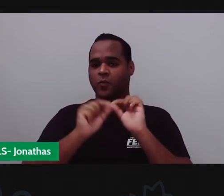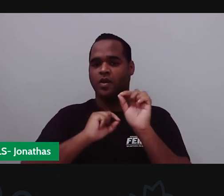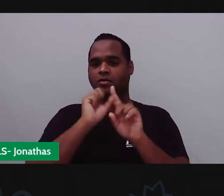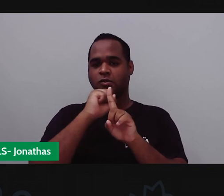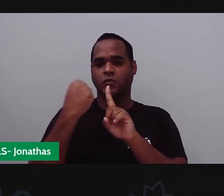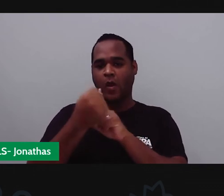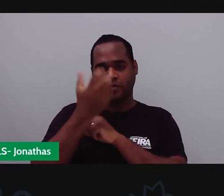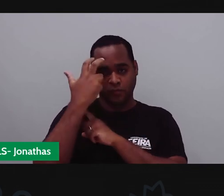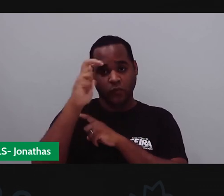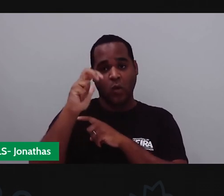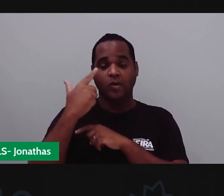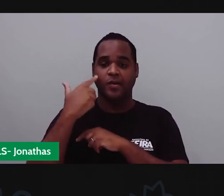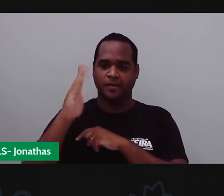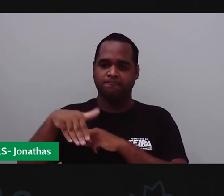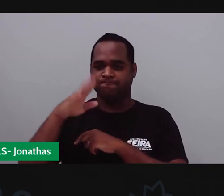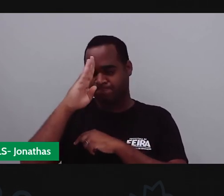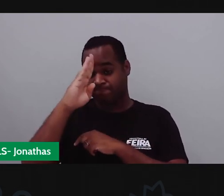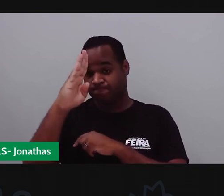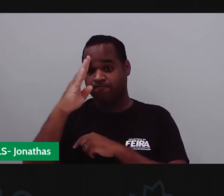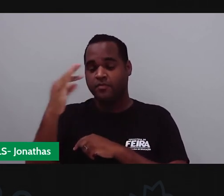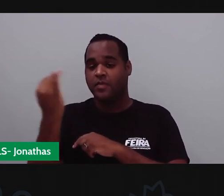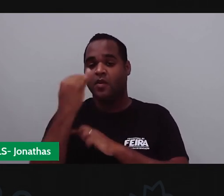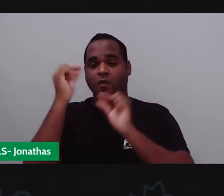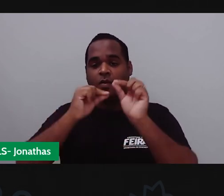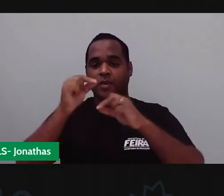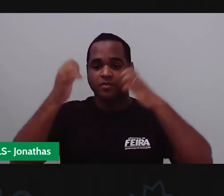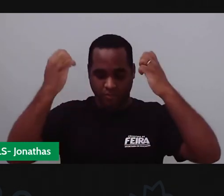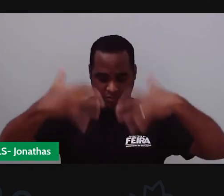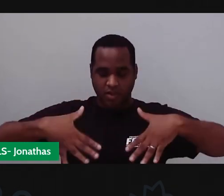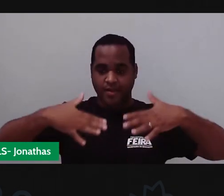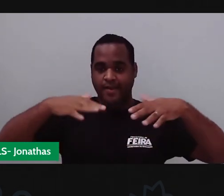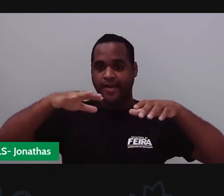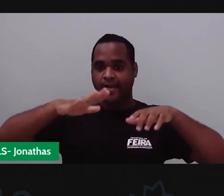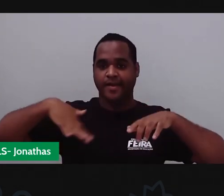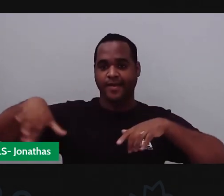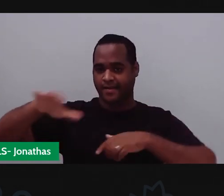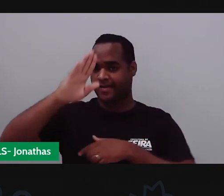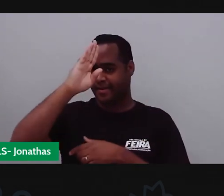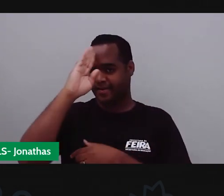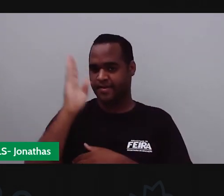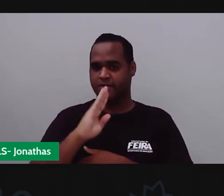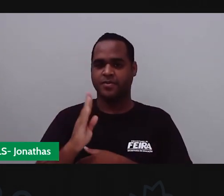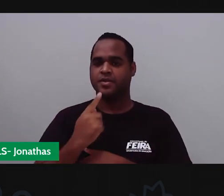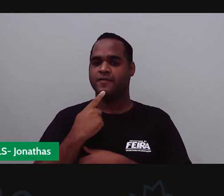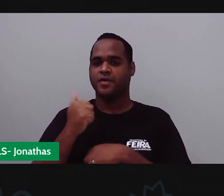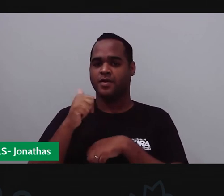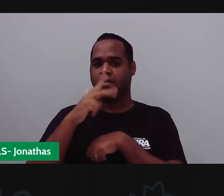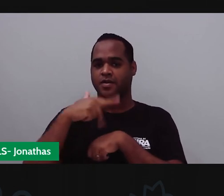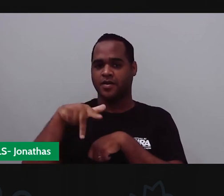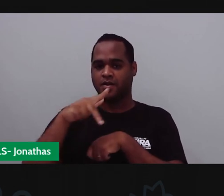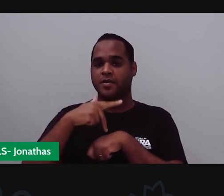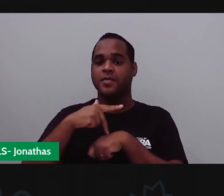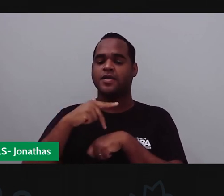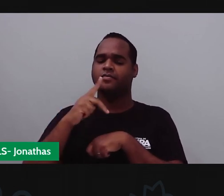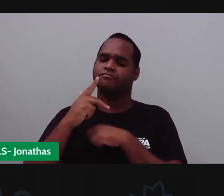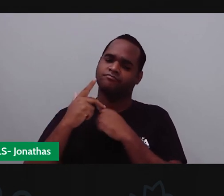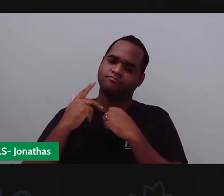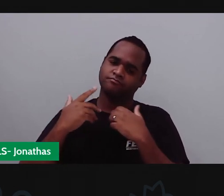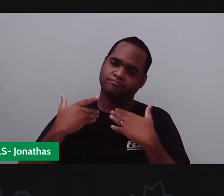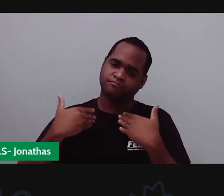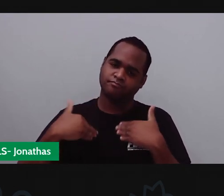sociocultural principalmente, vendo que isso acontece aqui no Brasil, se a gente for ser um país grande, um país que tem